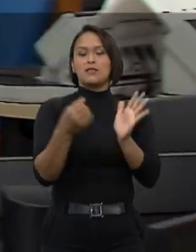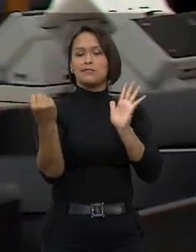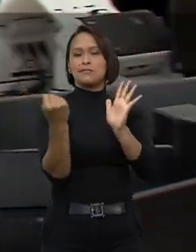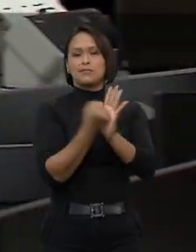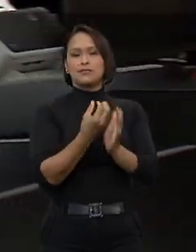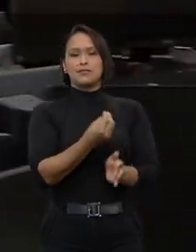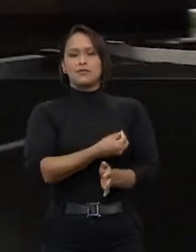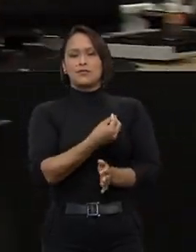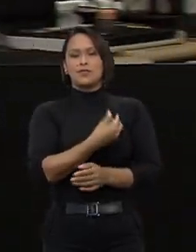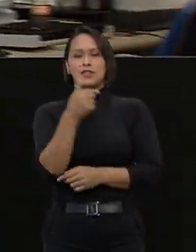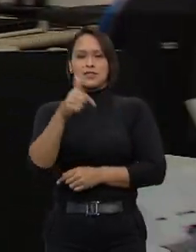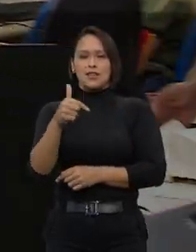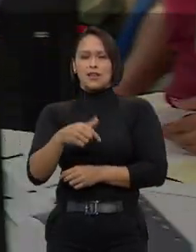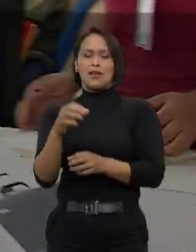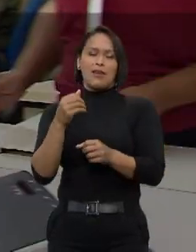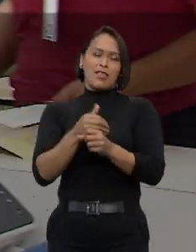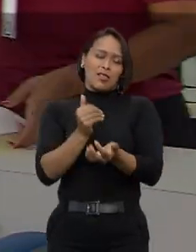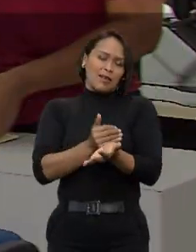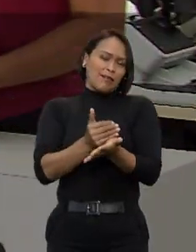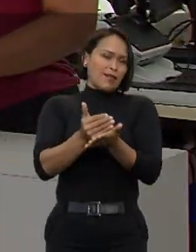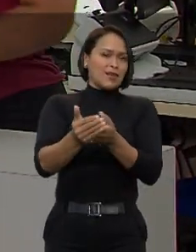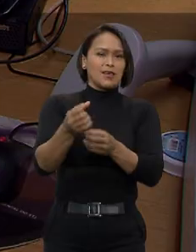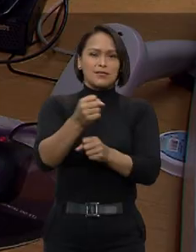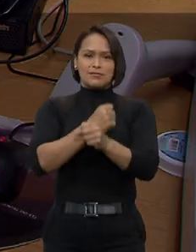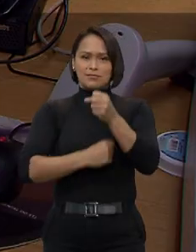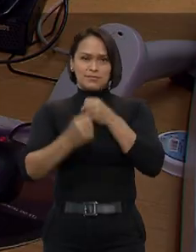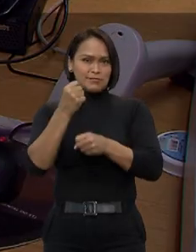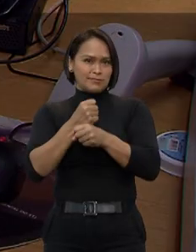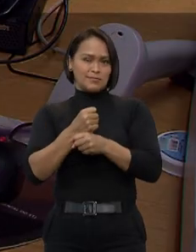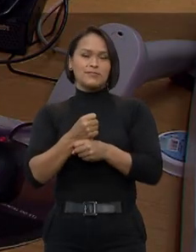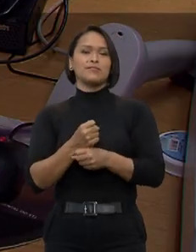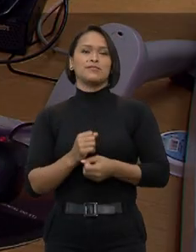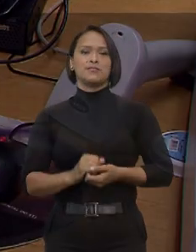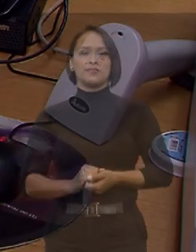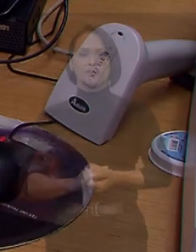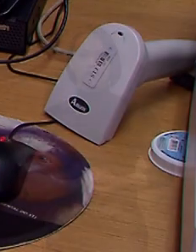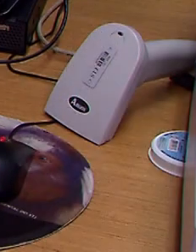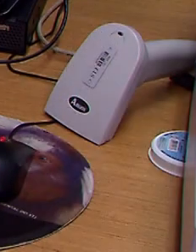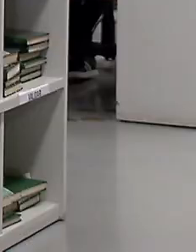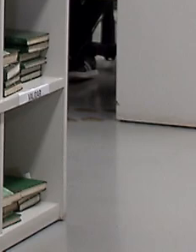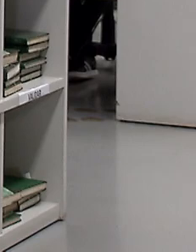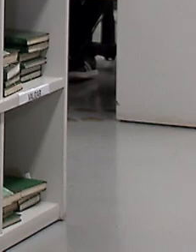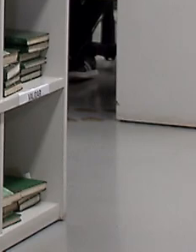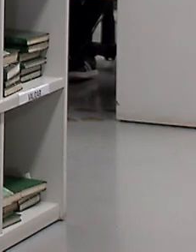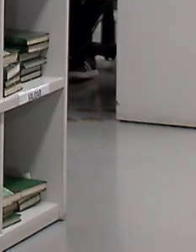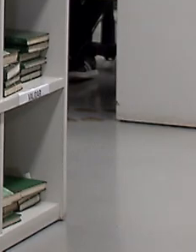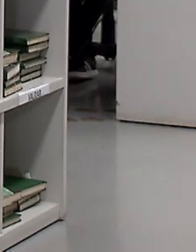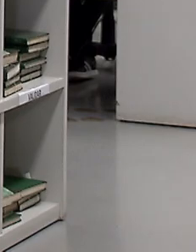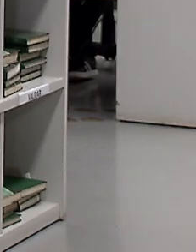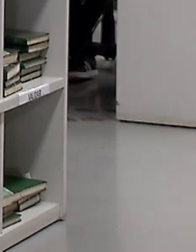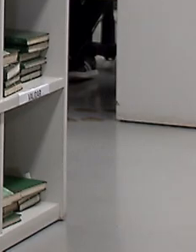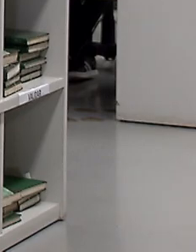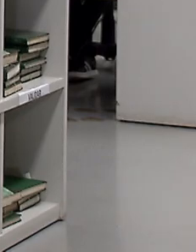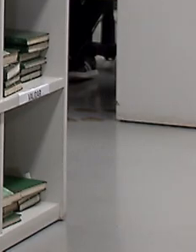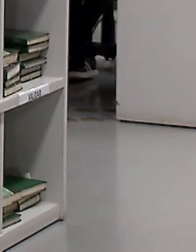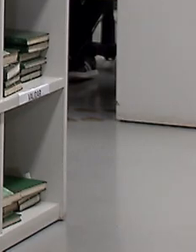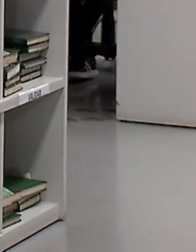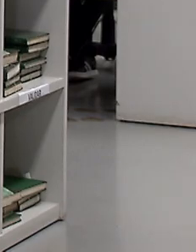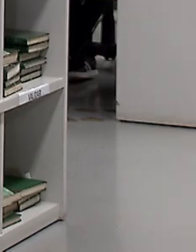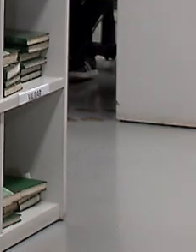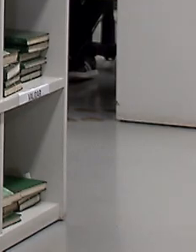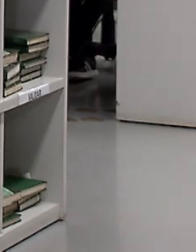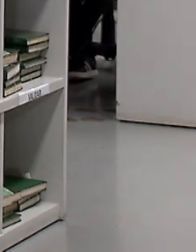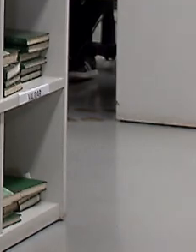Uma iniciativa que marcou a vida de quem está aqui desde o começo do projeto. Eu fiquei muito tempo